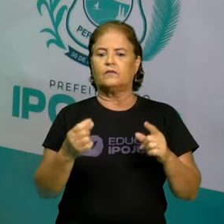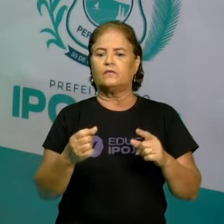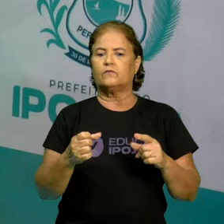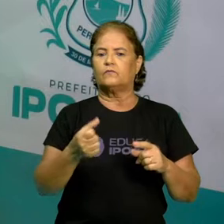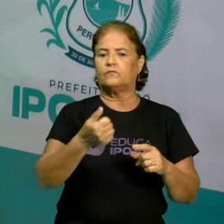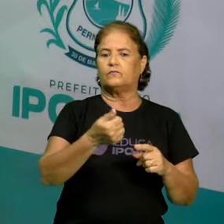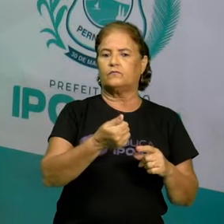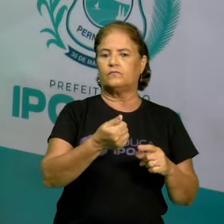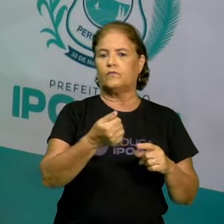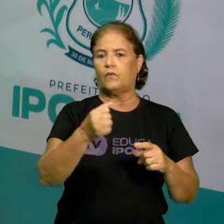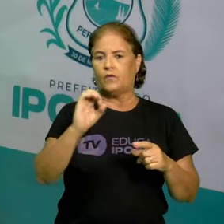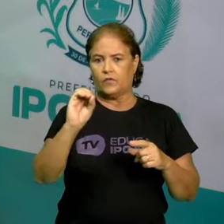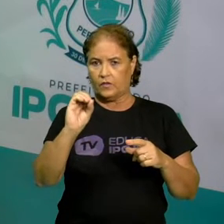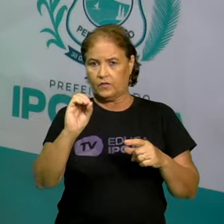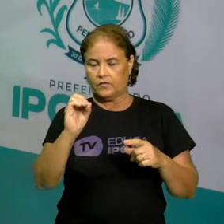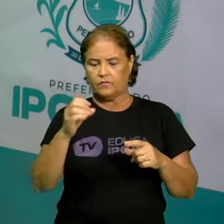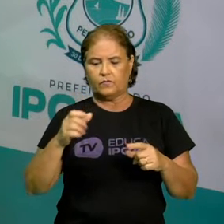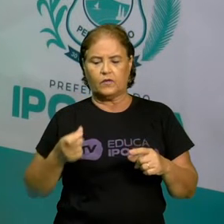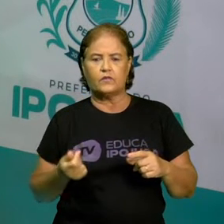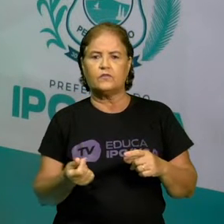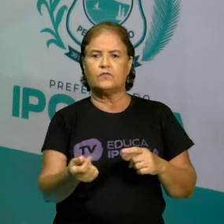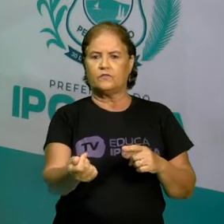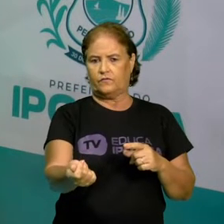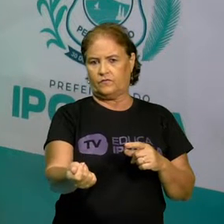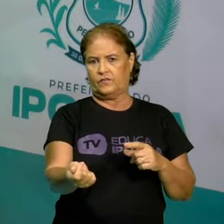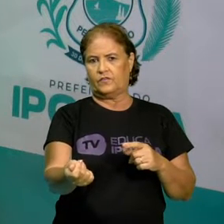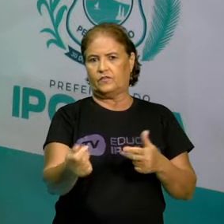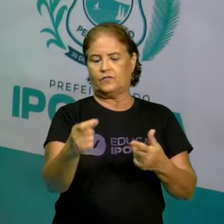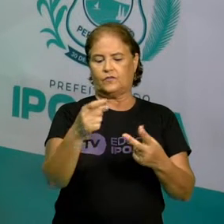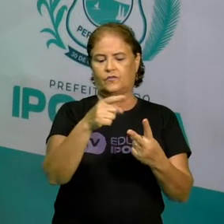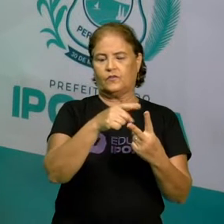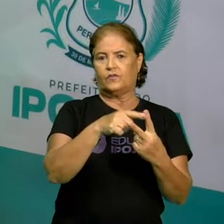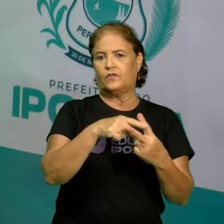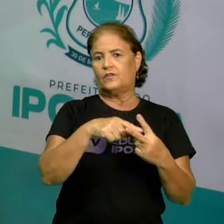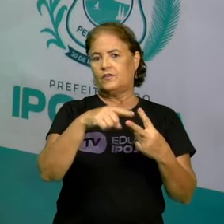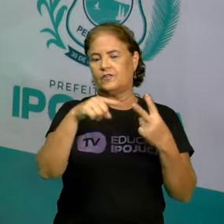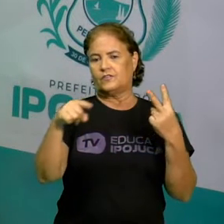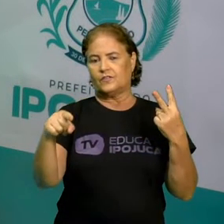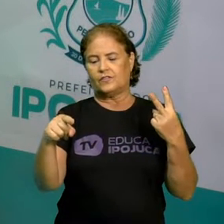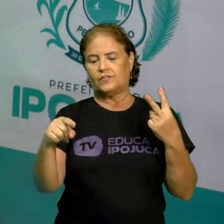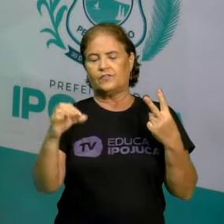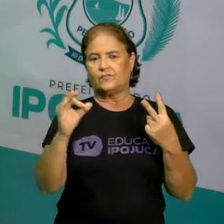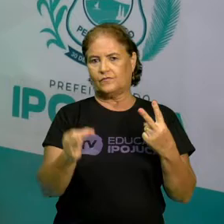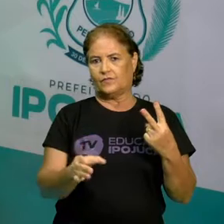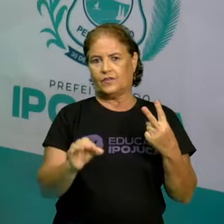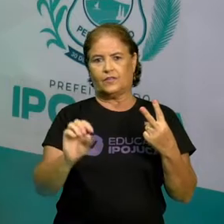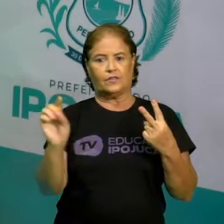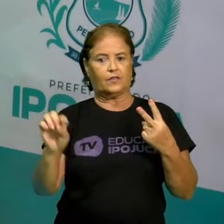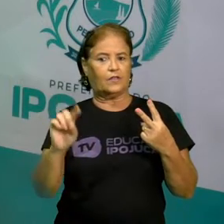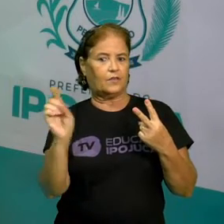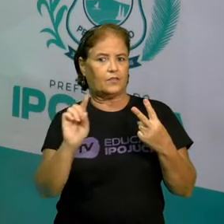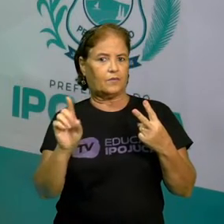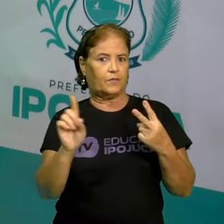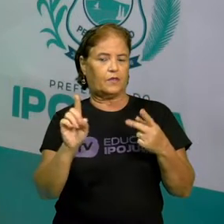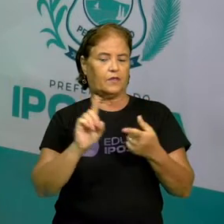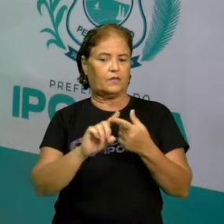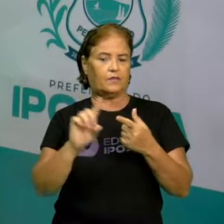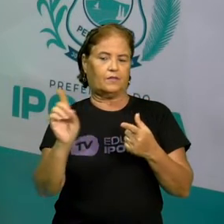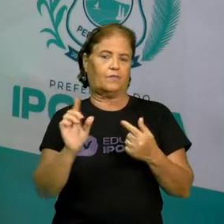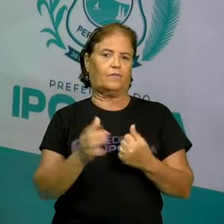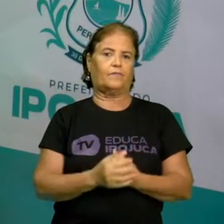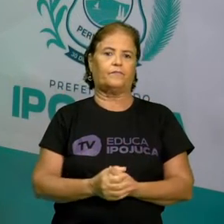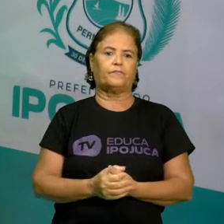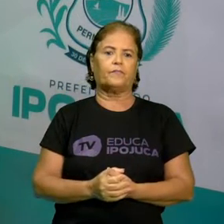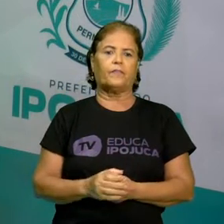as raízes não exatas ou inexatas. Vamos ver como descobrir. Os matemáticos,